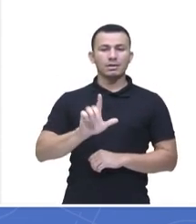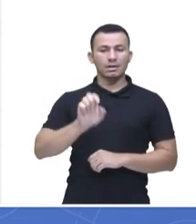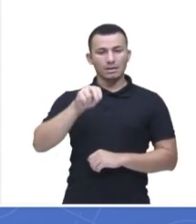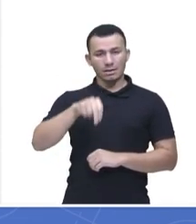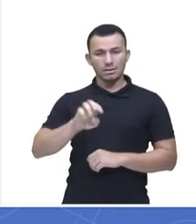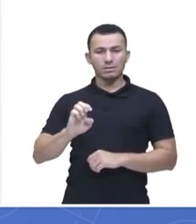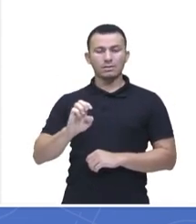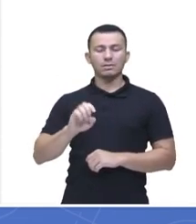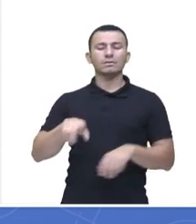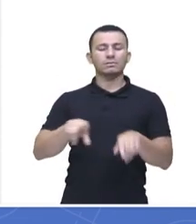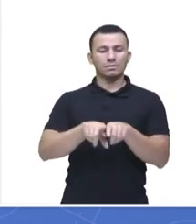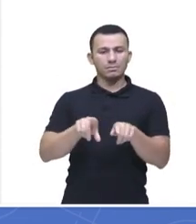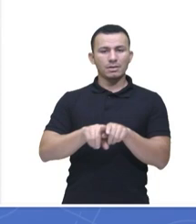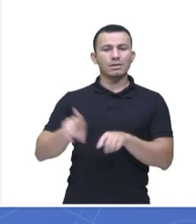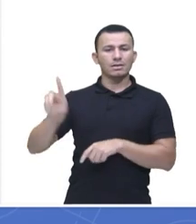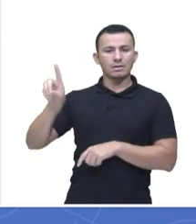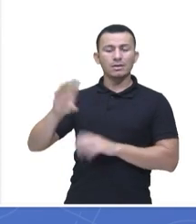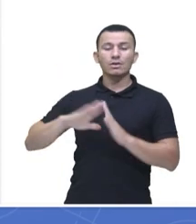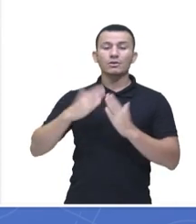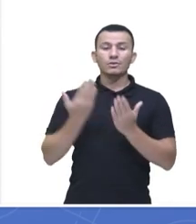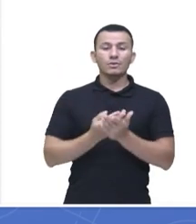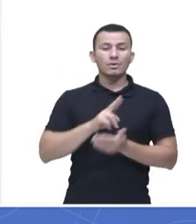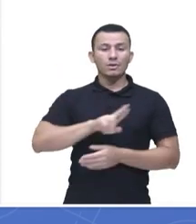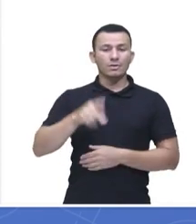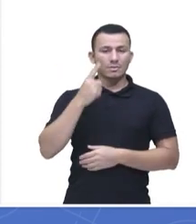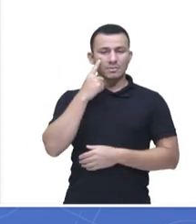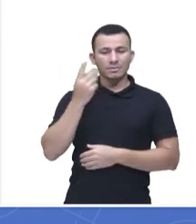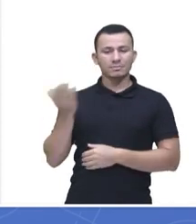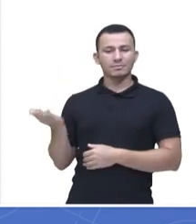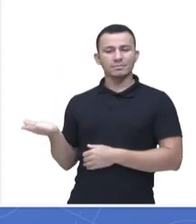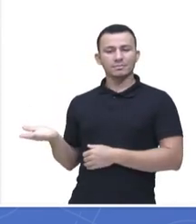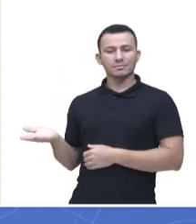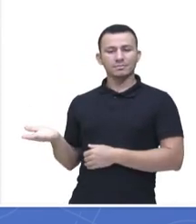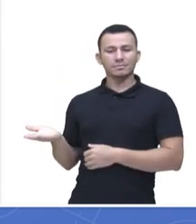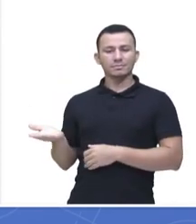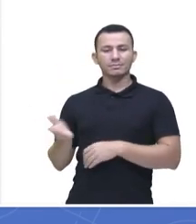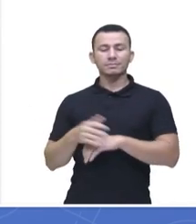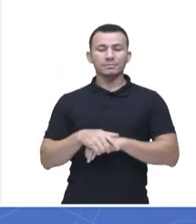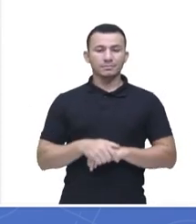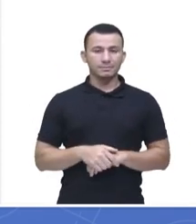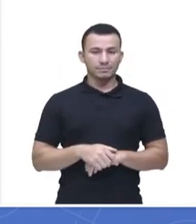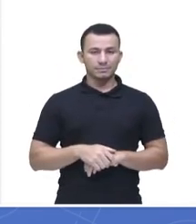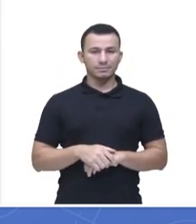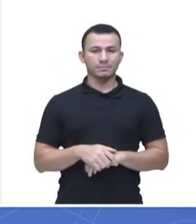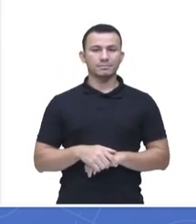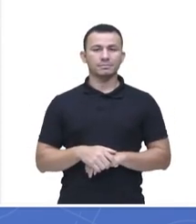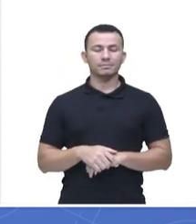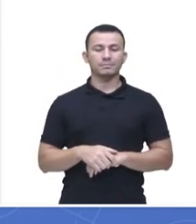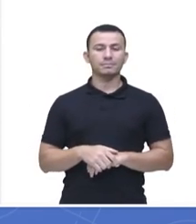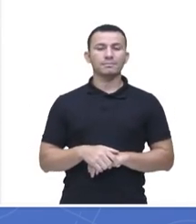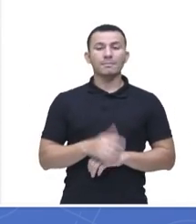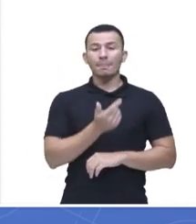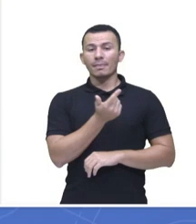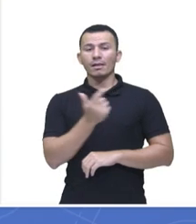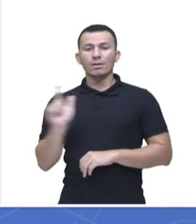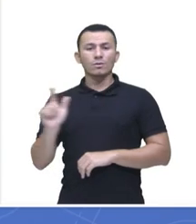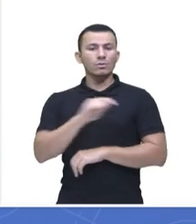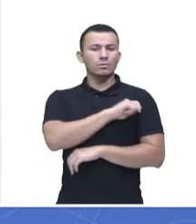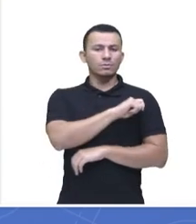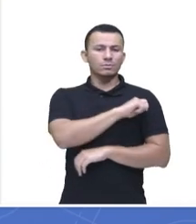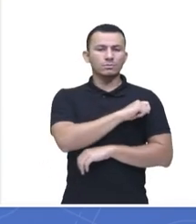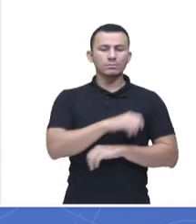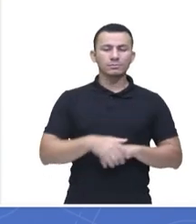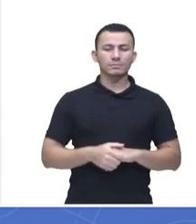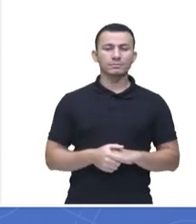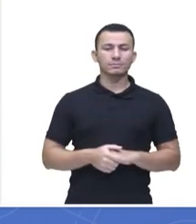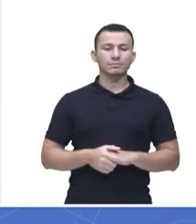letra D também. A Alcilene é lá da escola estadual professor José Bernardino Lindoso. Vamos para a nossa outra